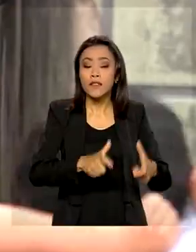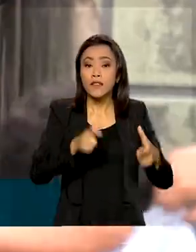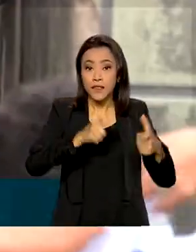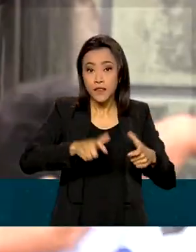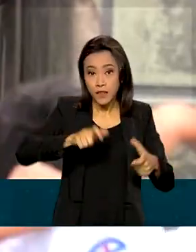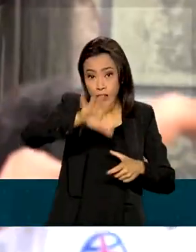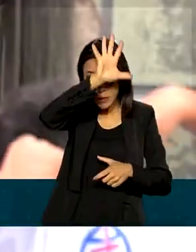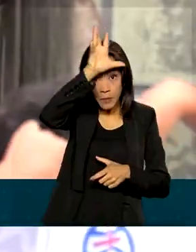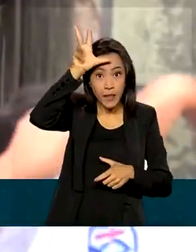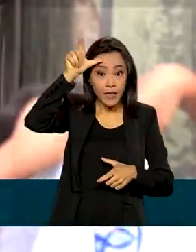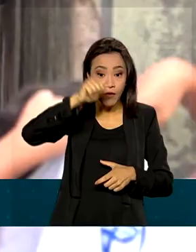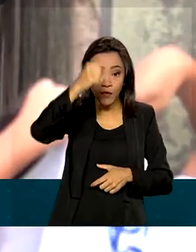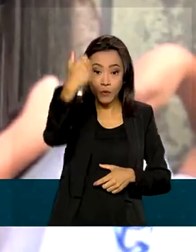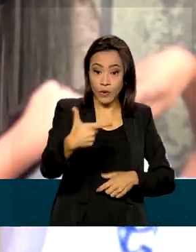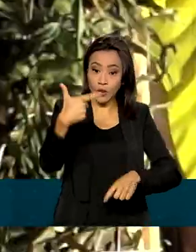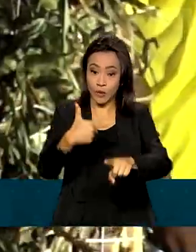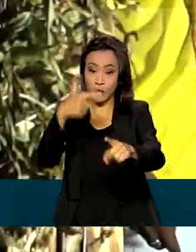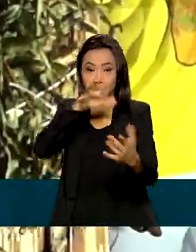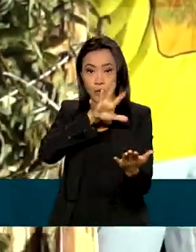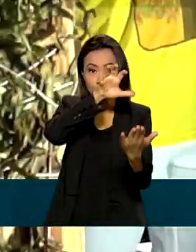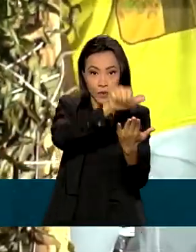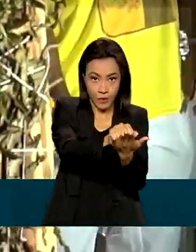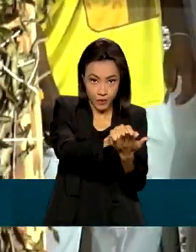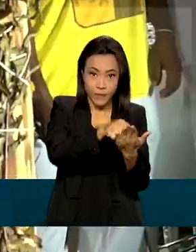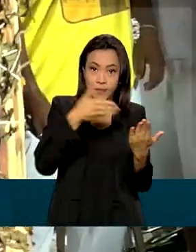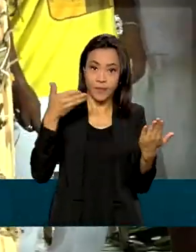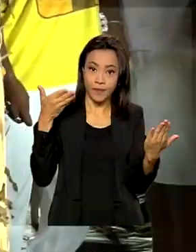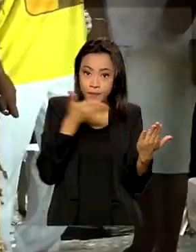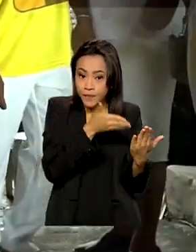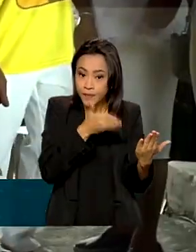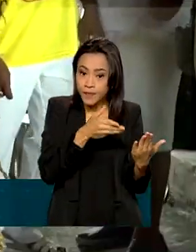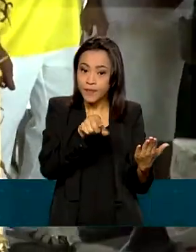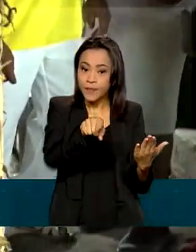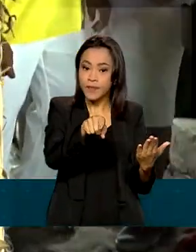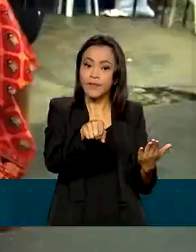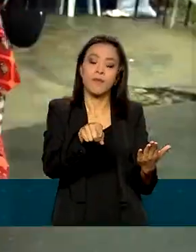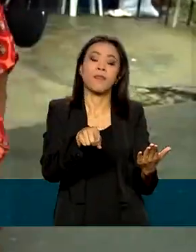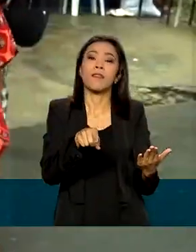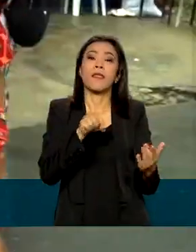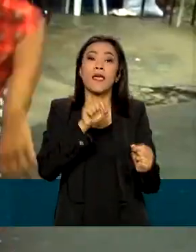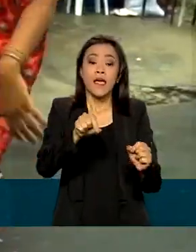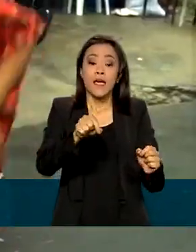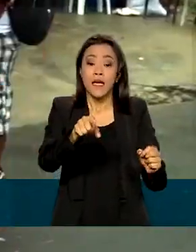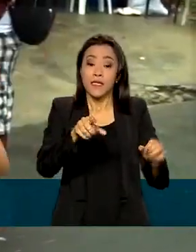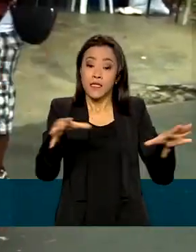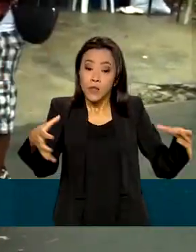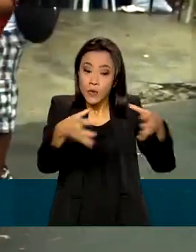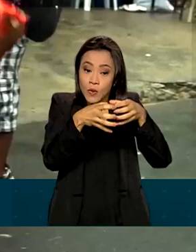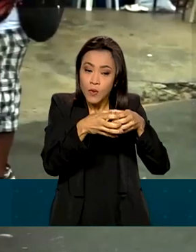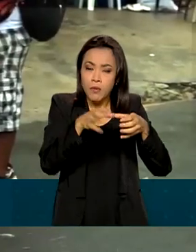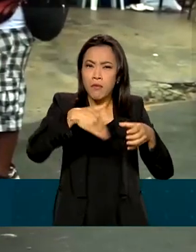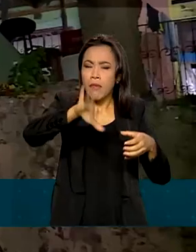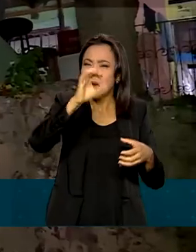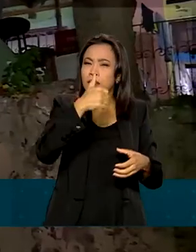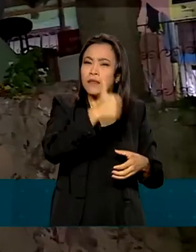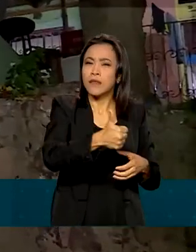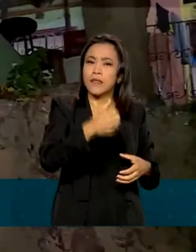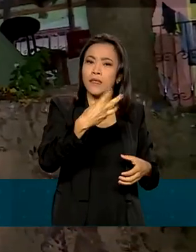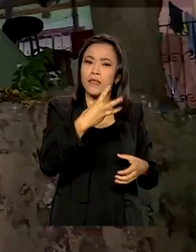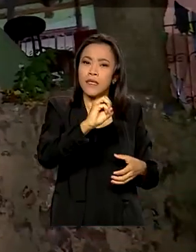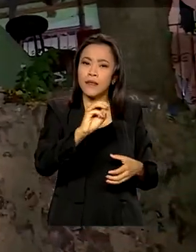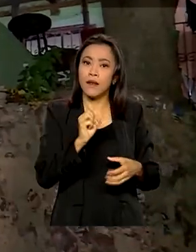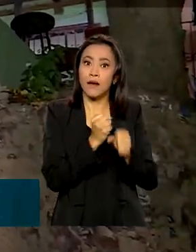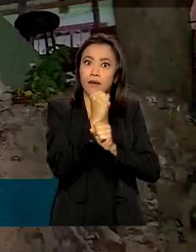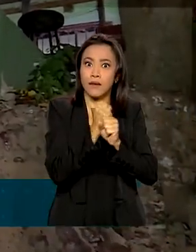foi o segundo quilombo urbano certificado pela Fundação Palmares no Brasil. Com mais de 130 anos de história, a